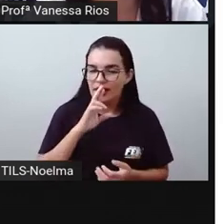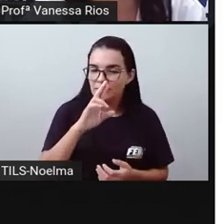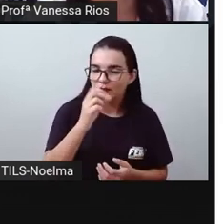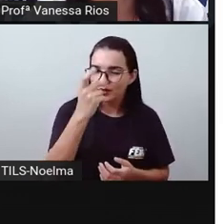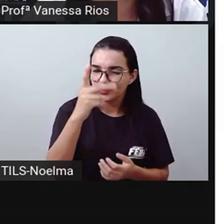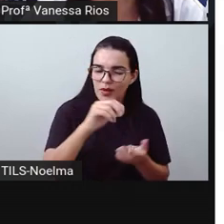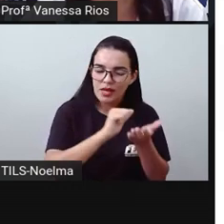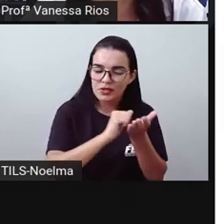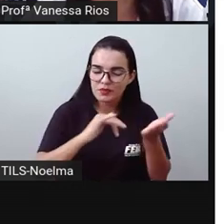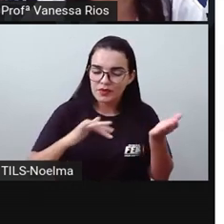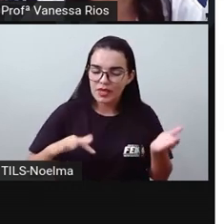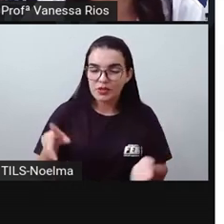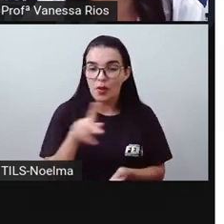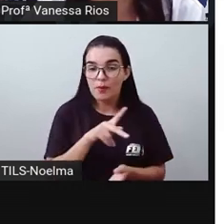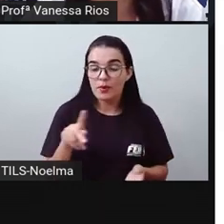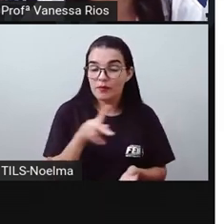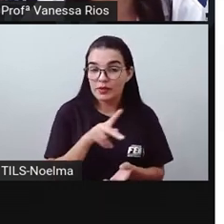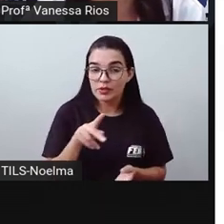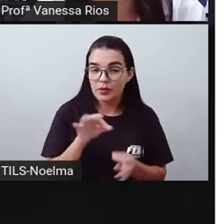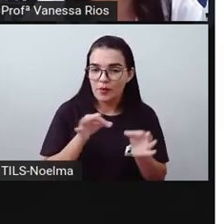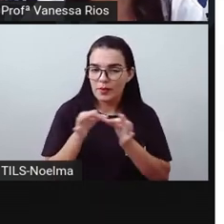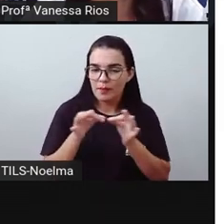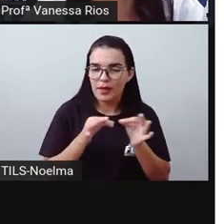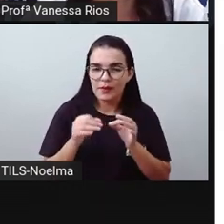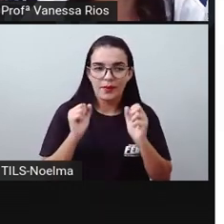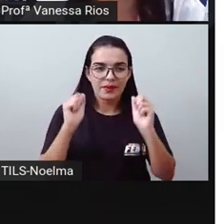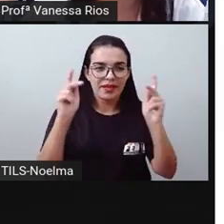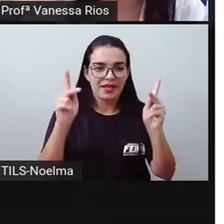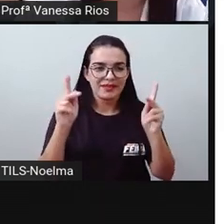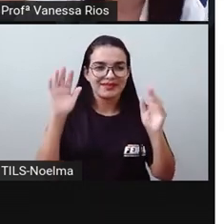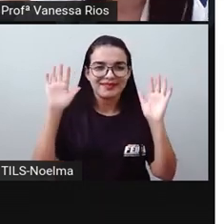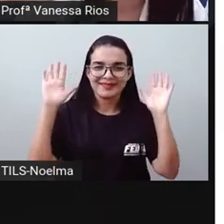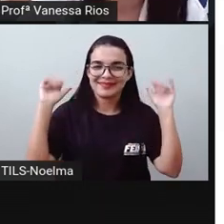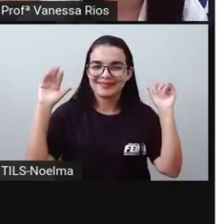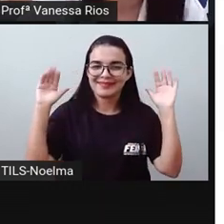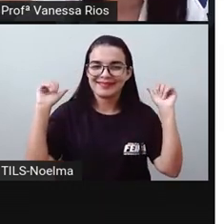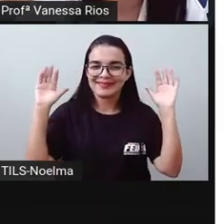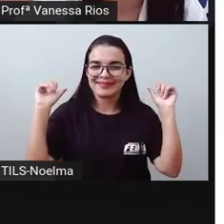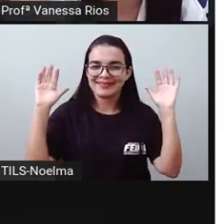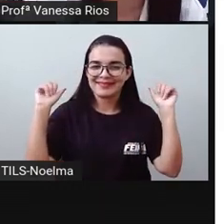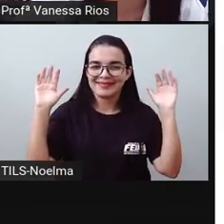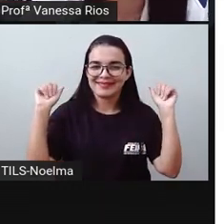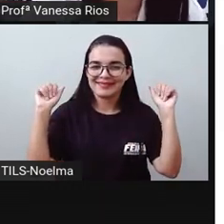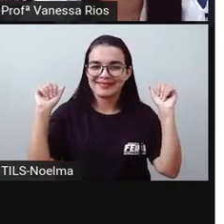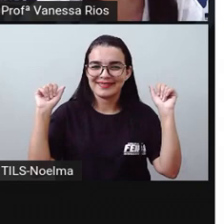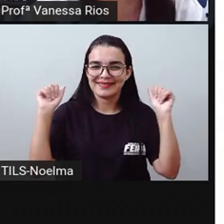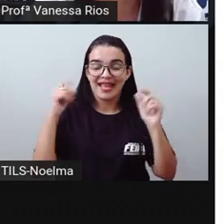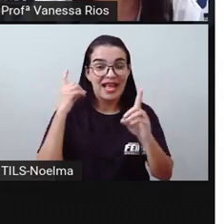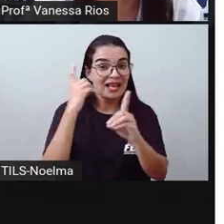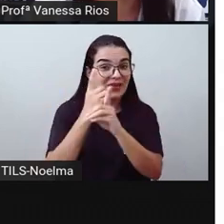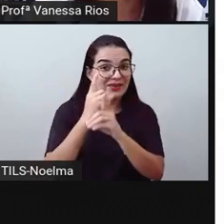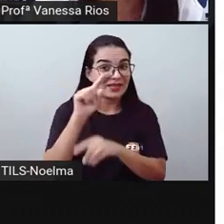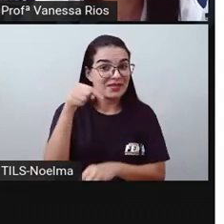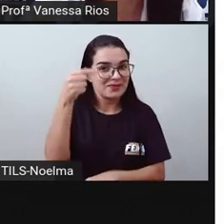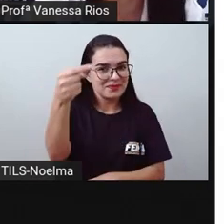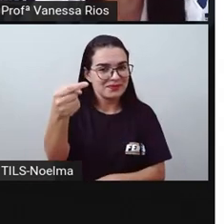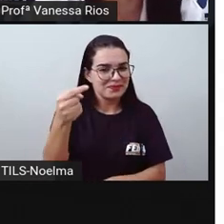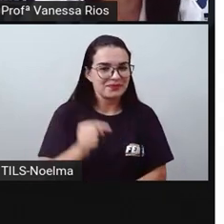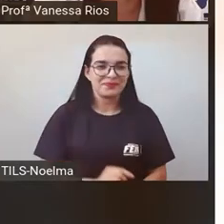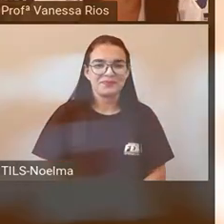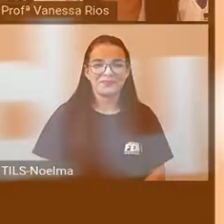que o seu professor ou professora preparou, certo? Tchau, tchau e até a próxima aula!